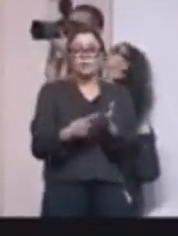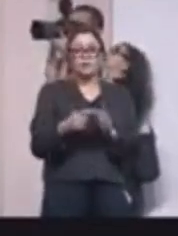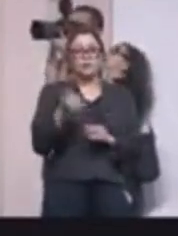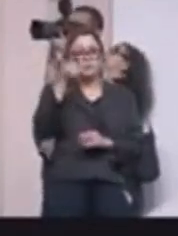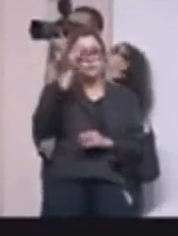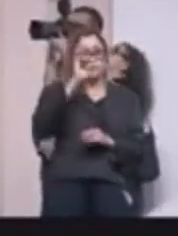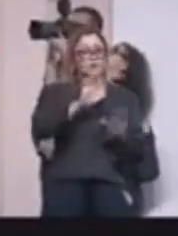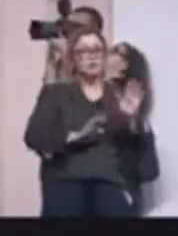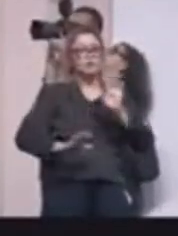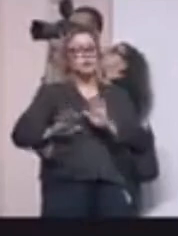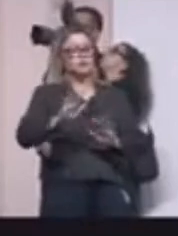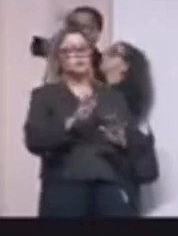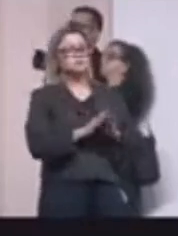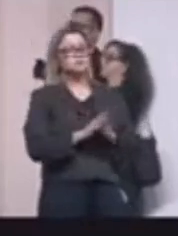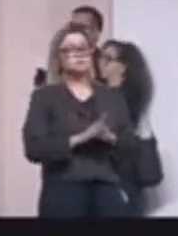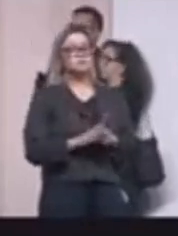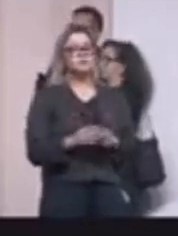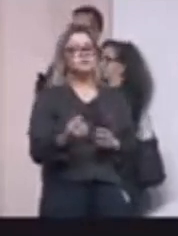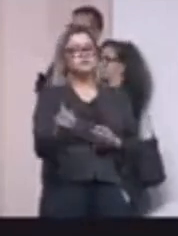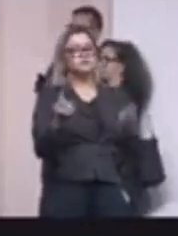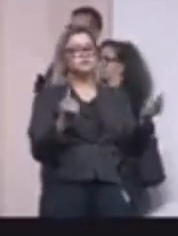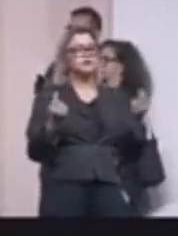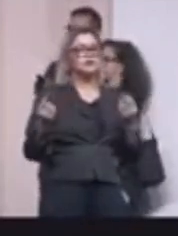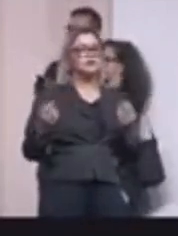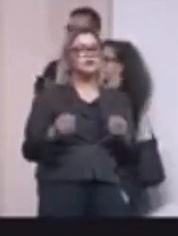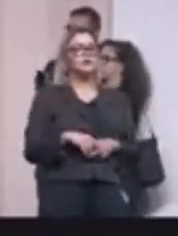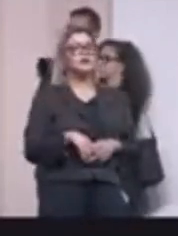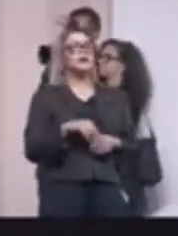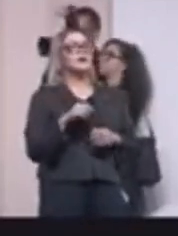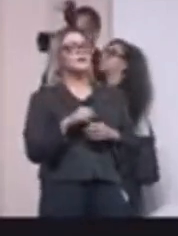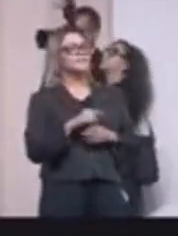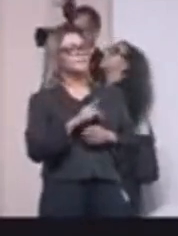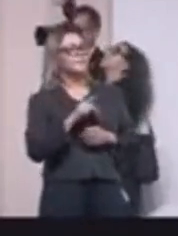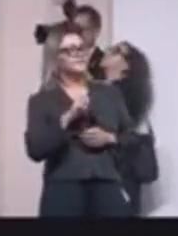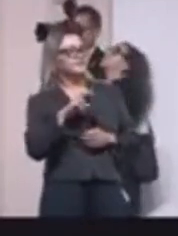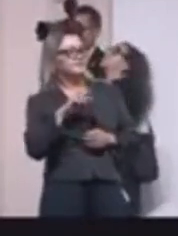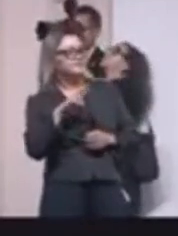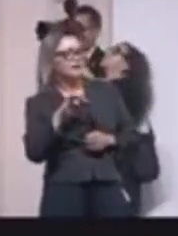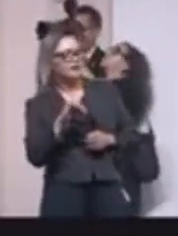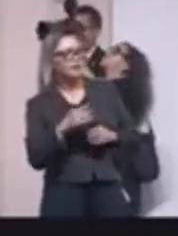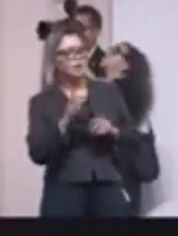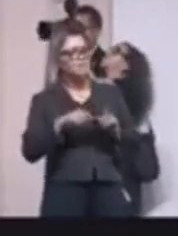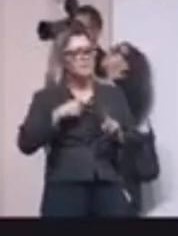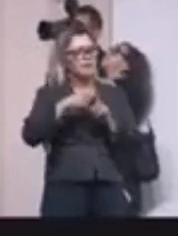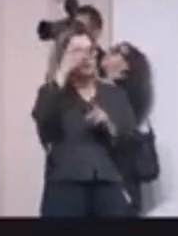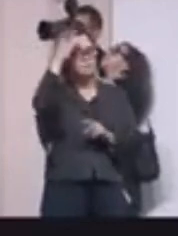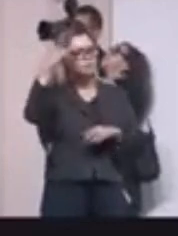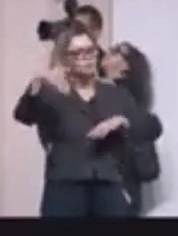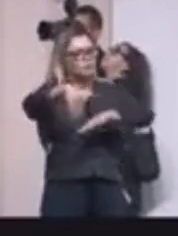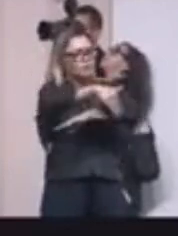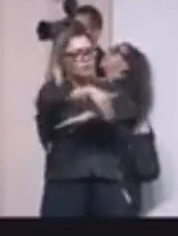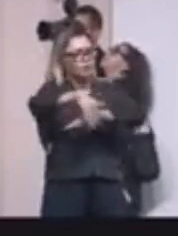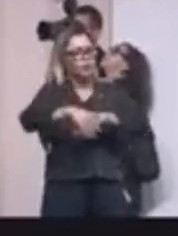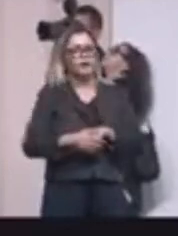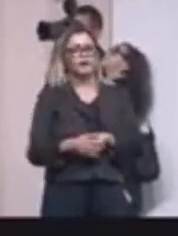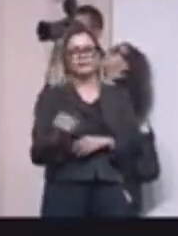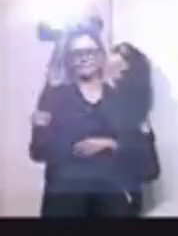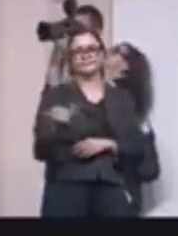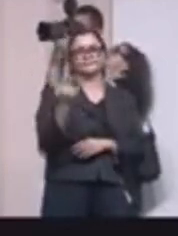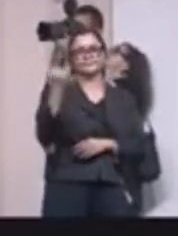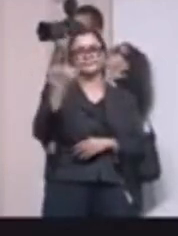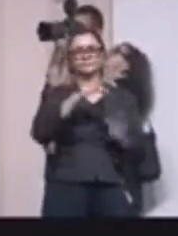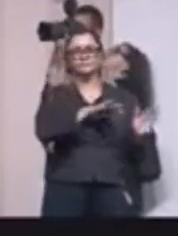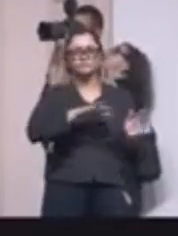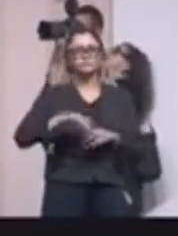ou sem trazer mais zonas em termos de cauda previdenciária de colocar mais pessoas na rua. Então era uma questão importante.